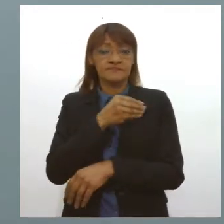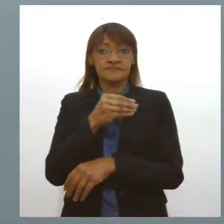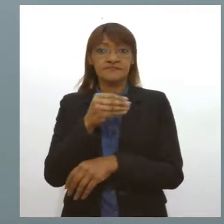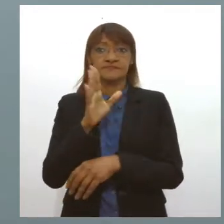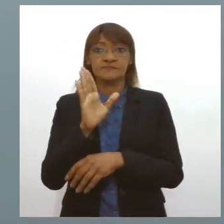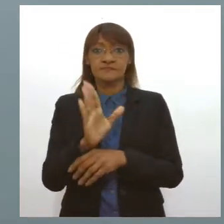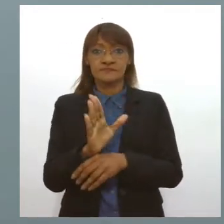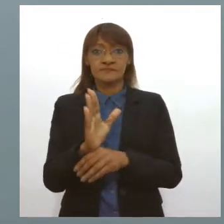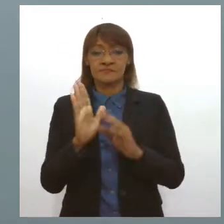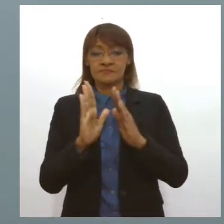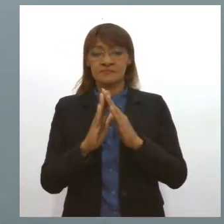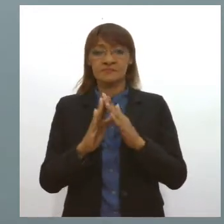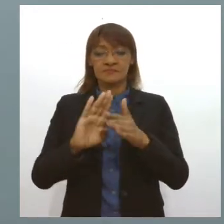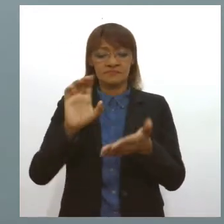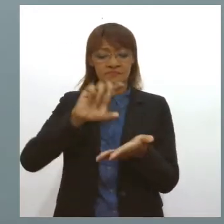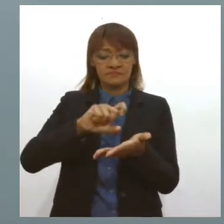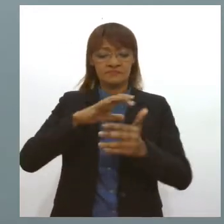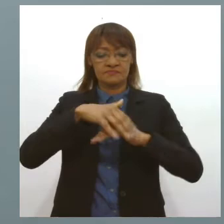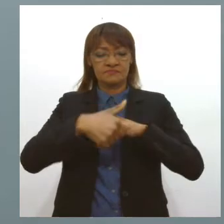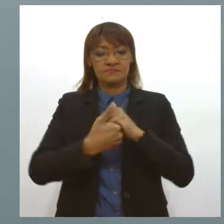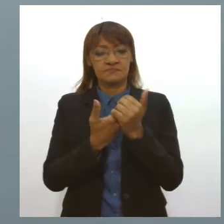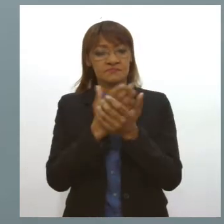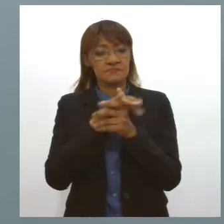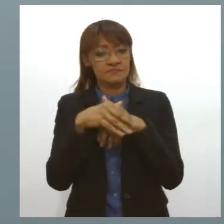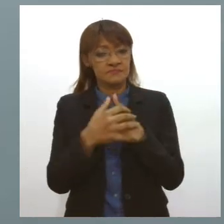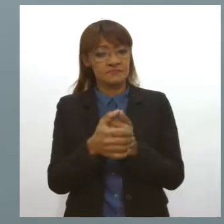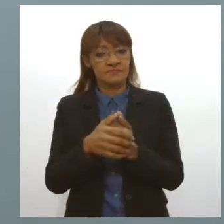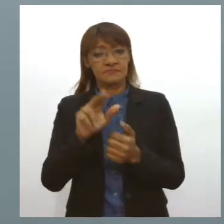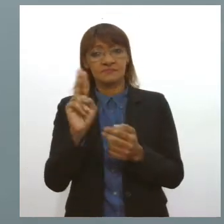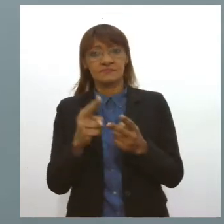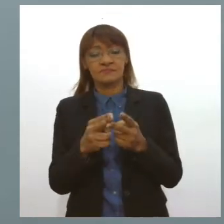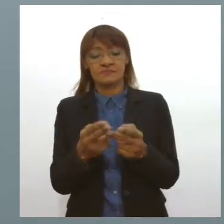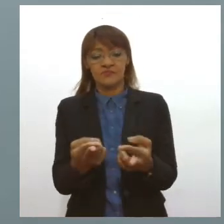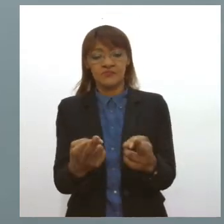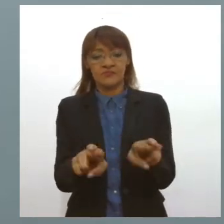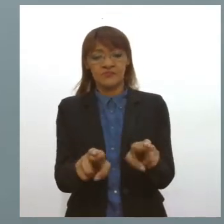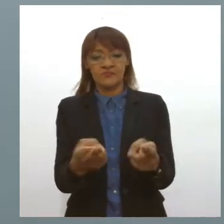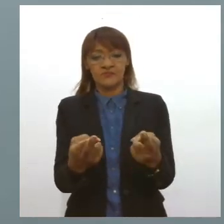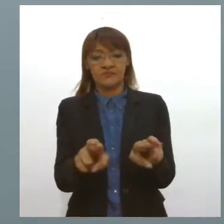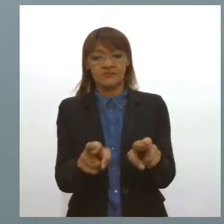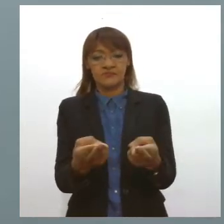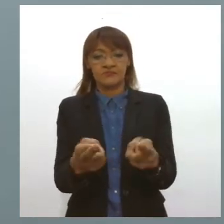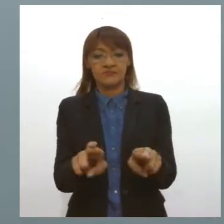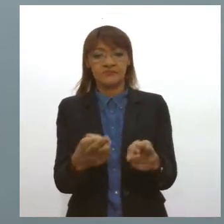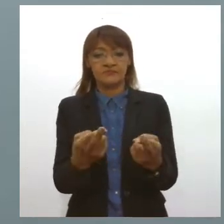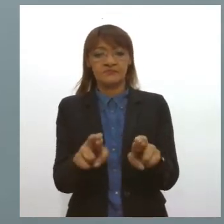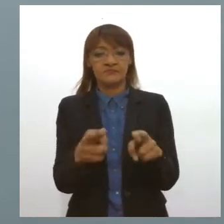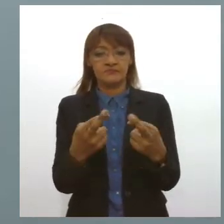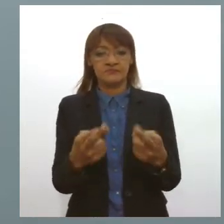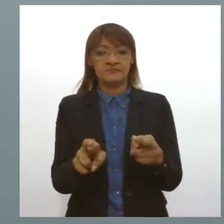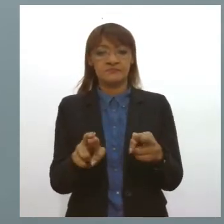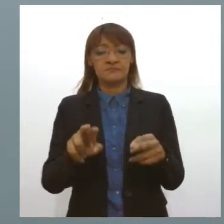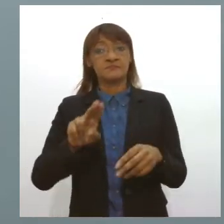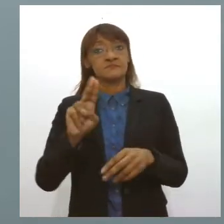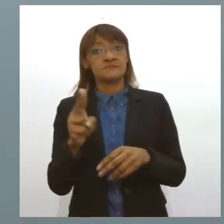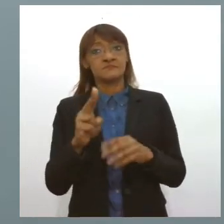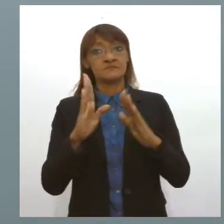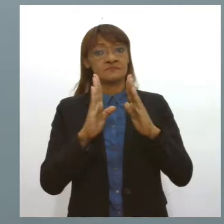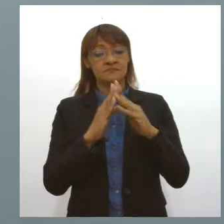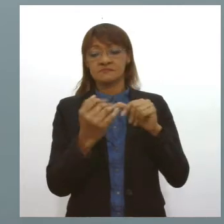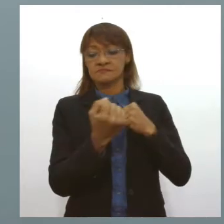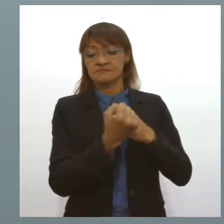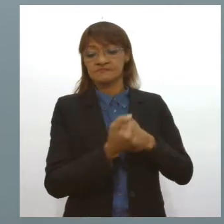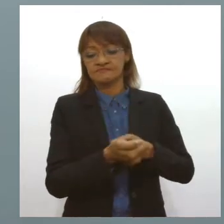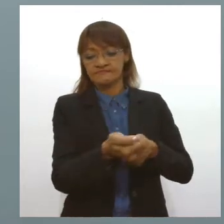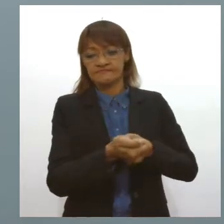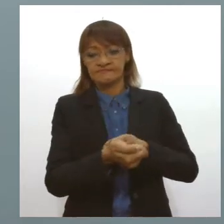higienização das mãos, ou para acender churrasqueira, ou até para higienização da casa. A gente teve